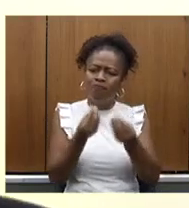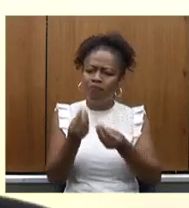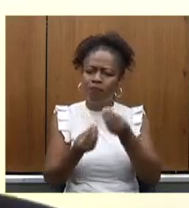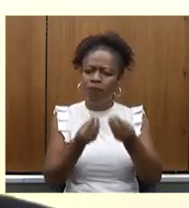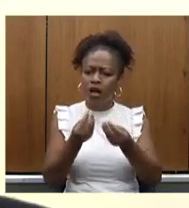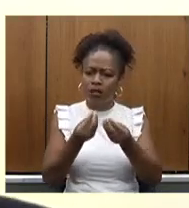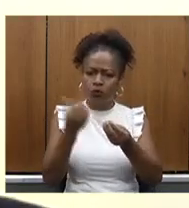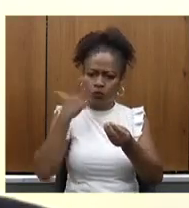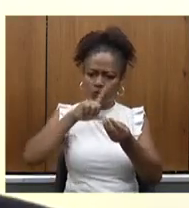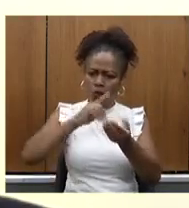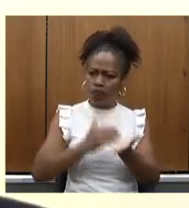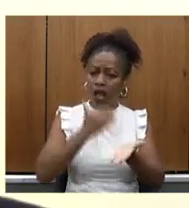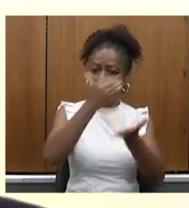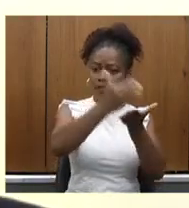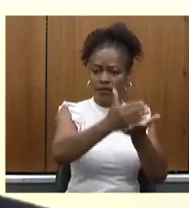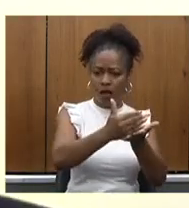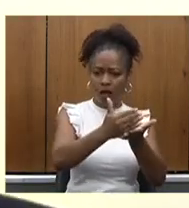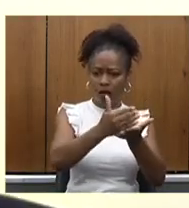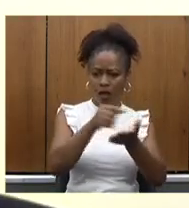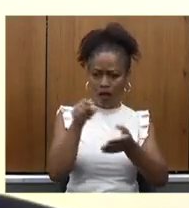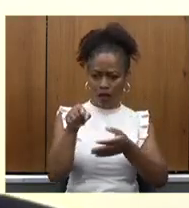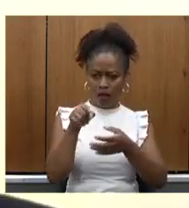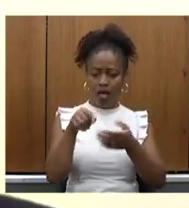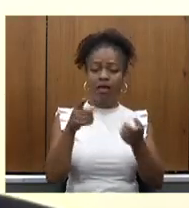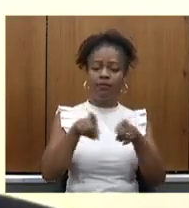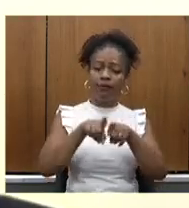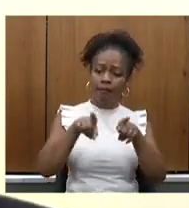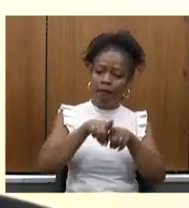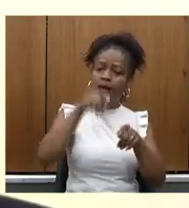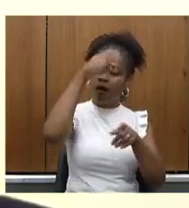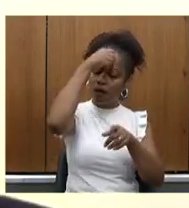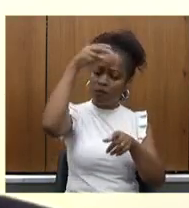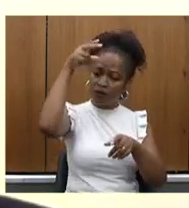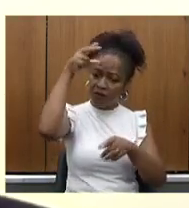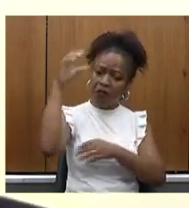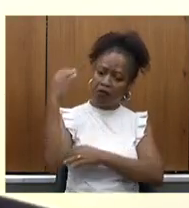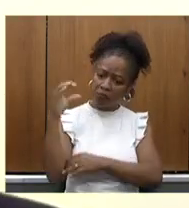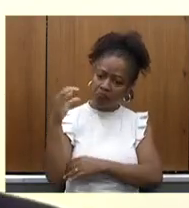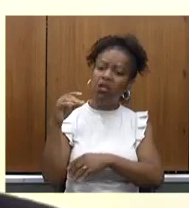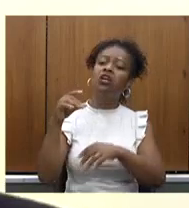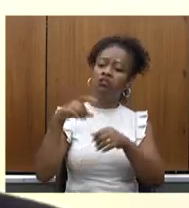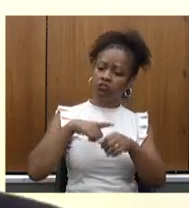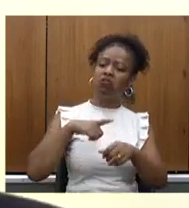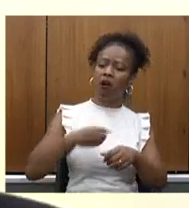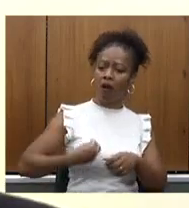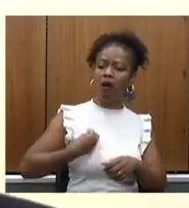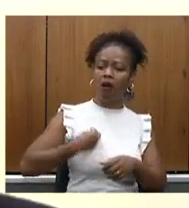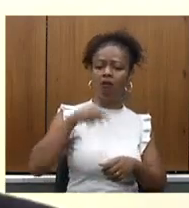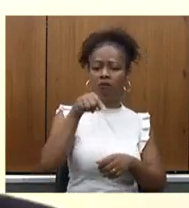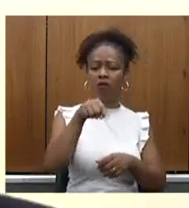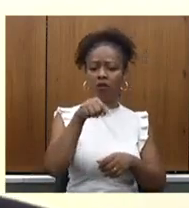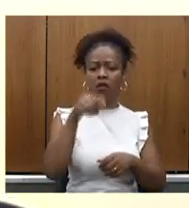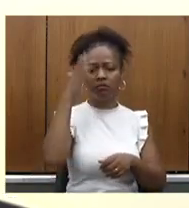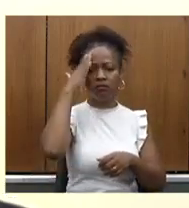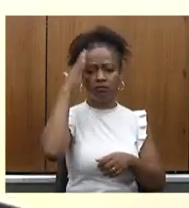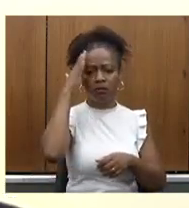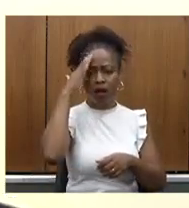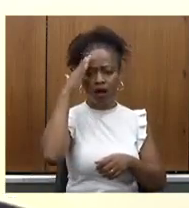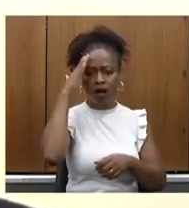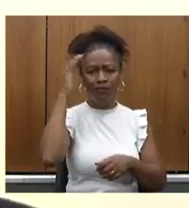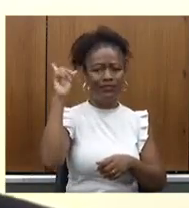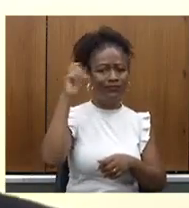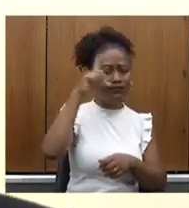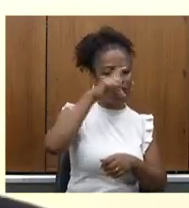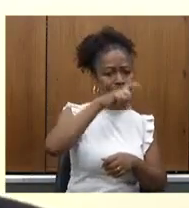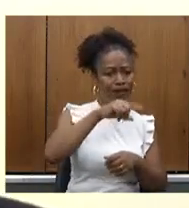avanço nessa pauta. A prefeita Marília citava, por exemplo, a questão da dificuldade de um município como contagem, às vezes,